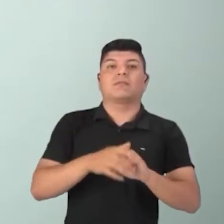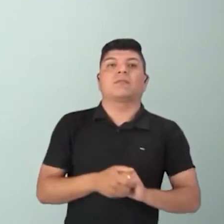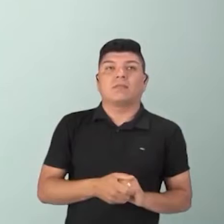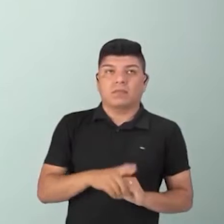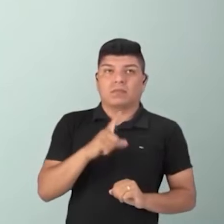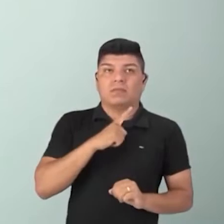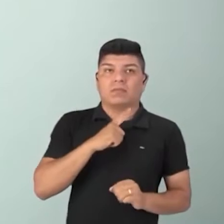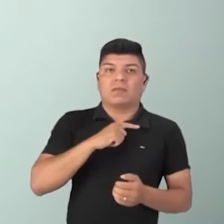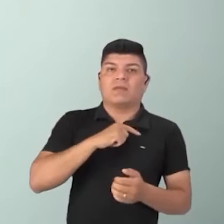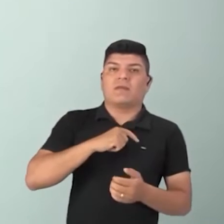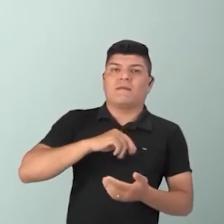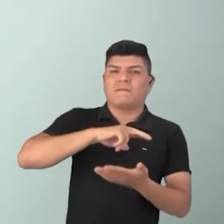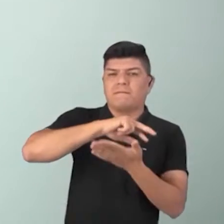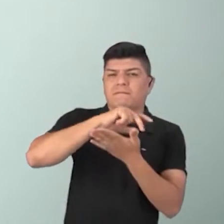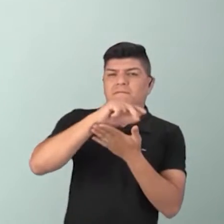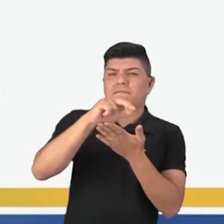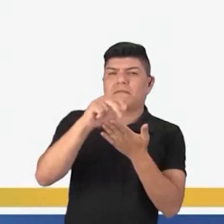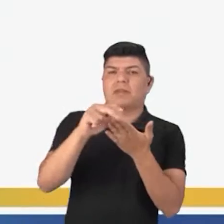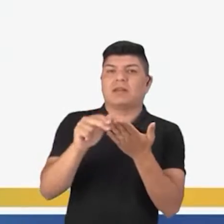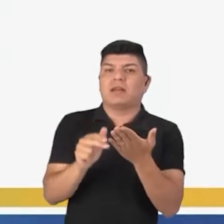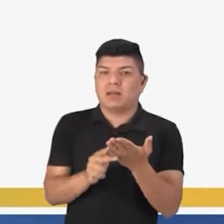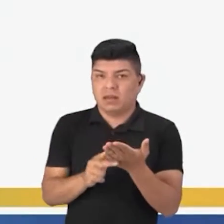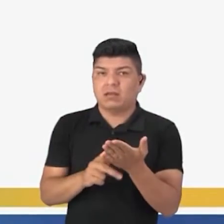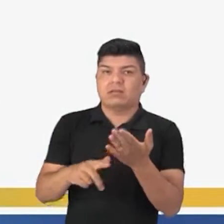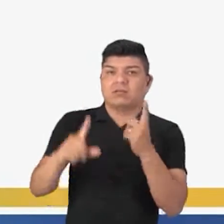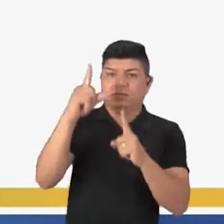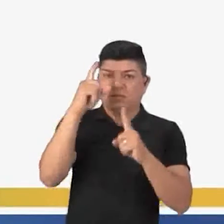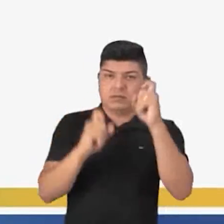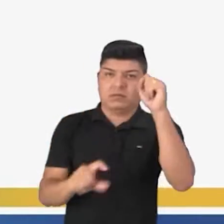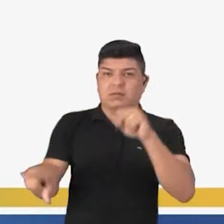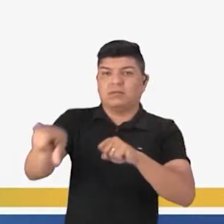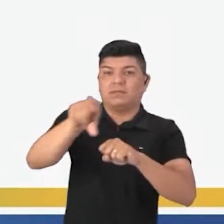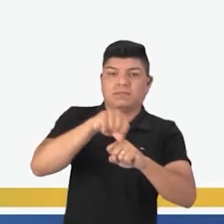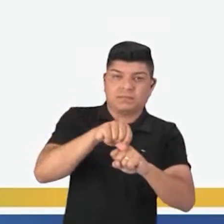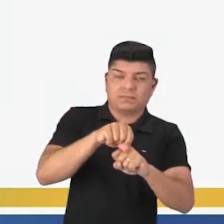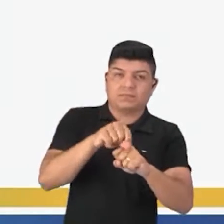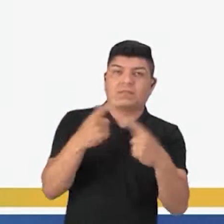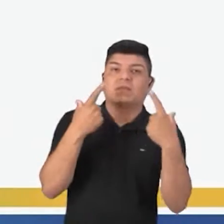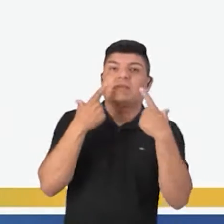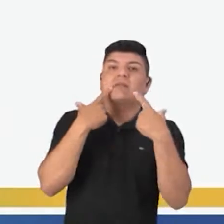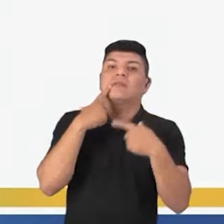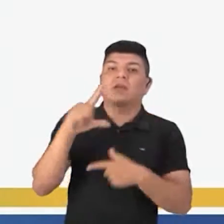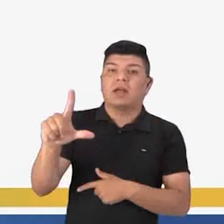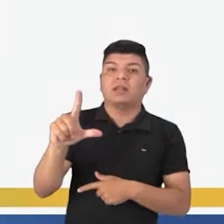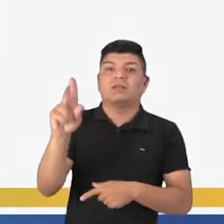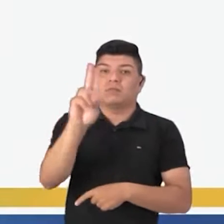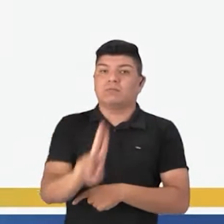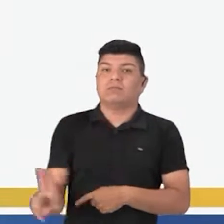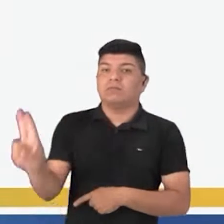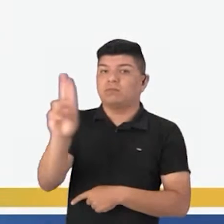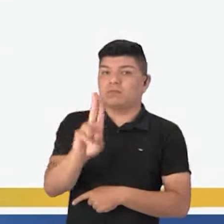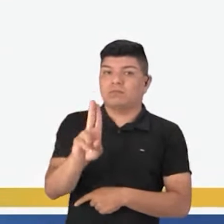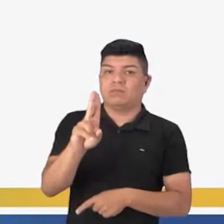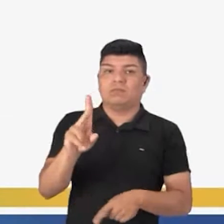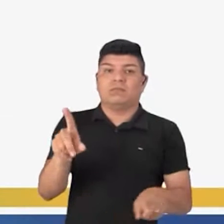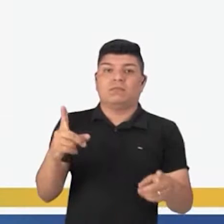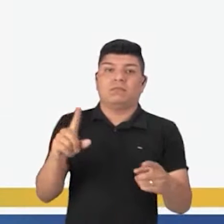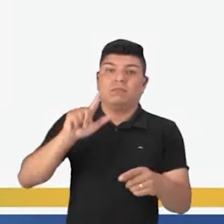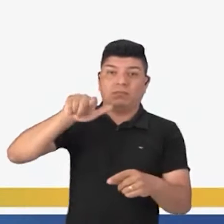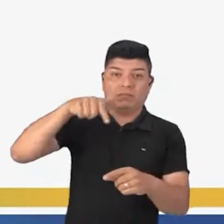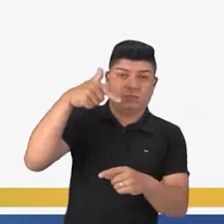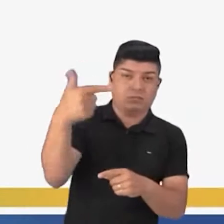Existem centenas de Operadores Argumentativos. E a língua em seu uso cria